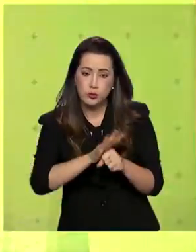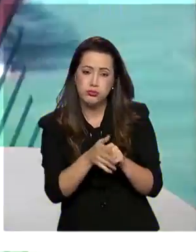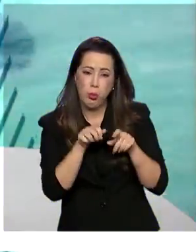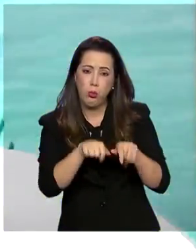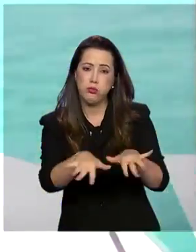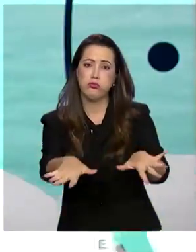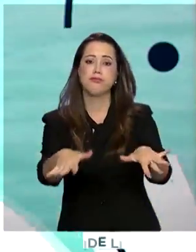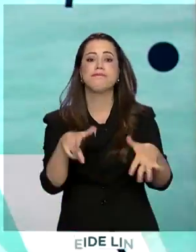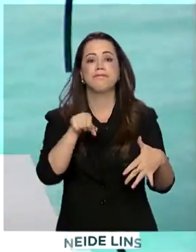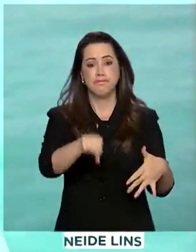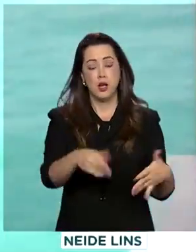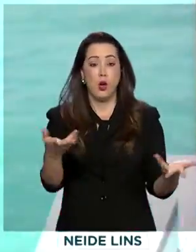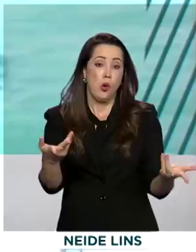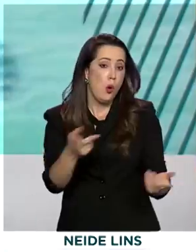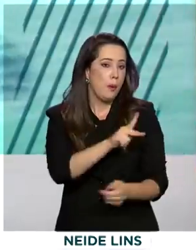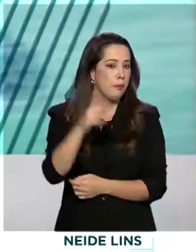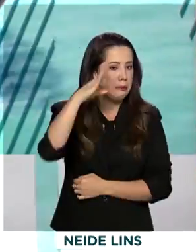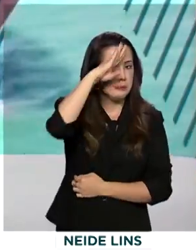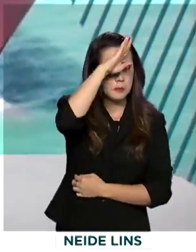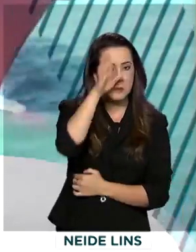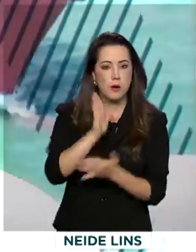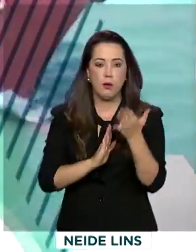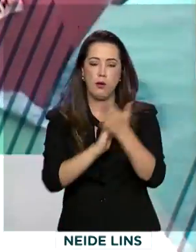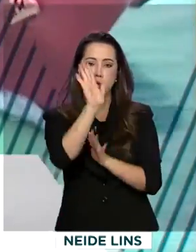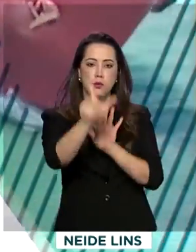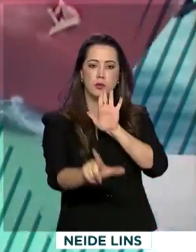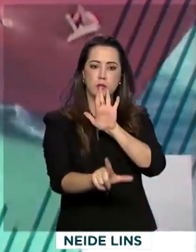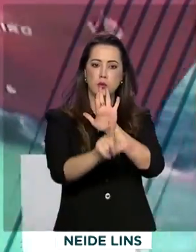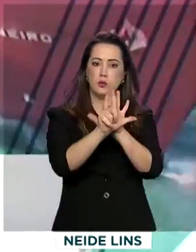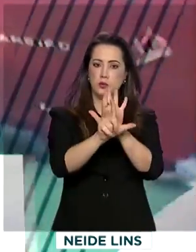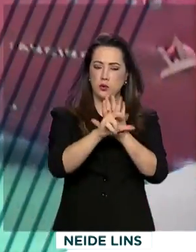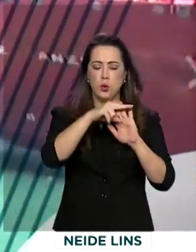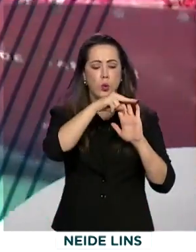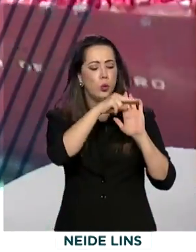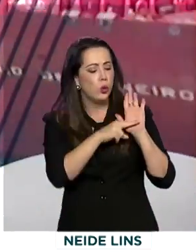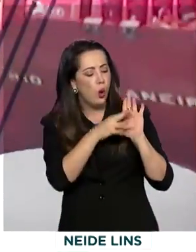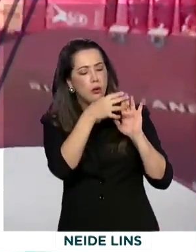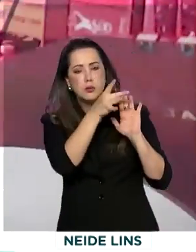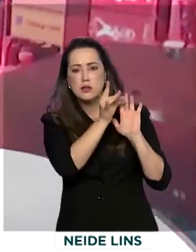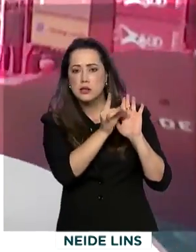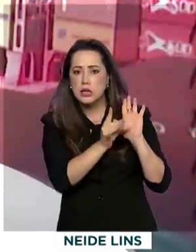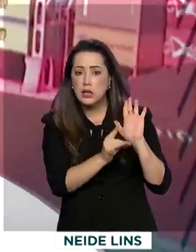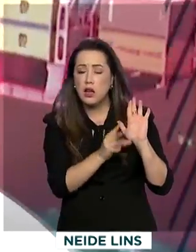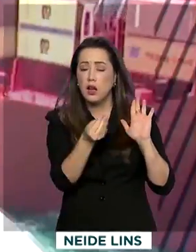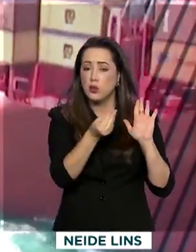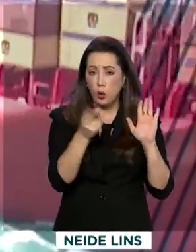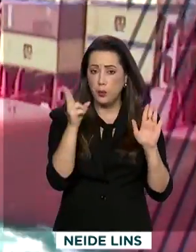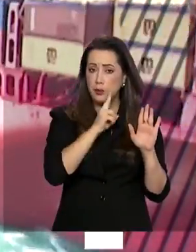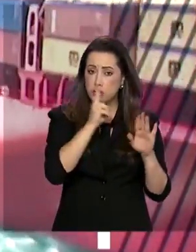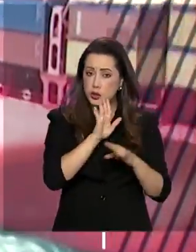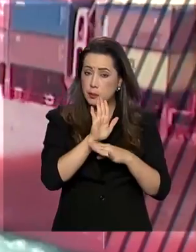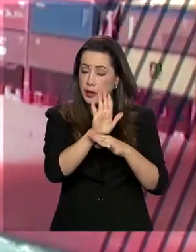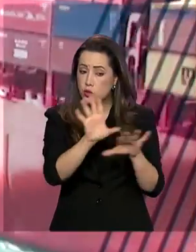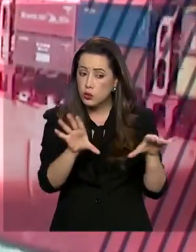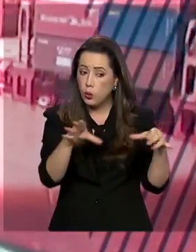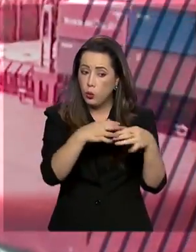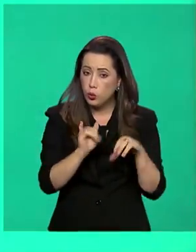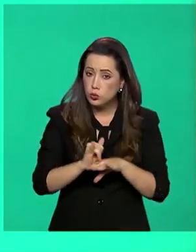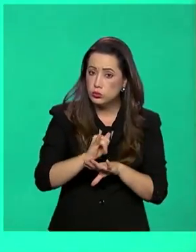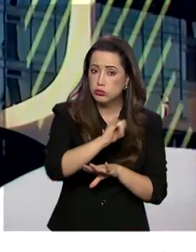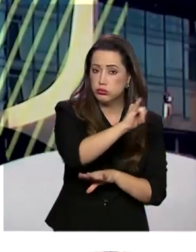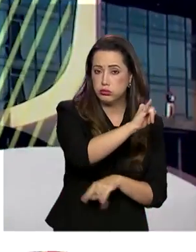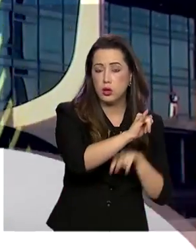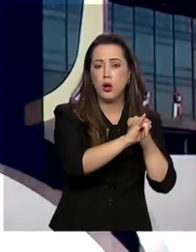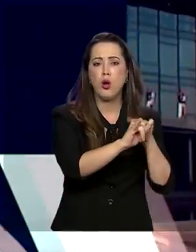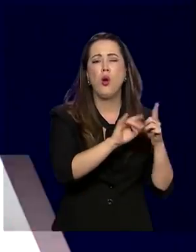pandemia do novo coronavírus, o presidente Jair Bolsonaro sancionou a lei que prevê medidas emergenciais para o setor aéreo.